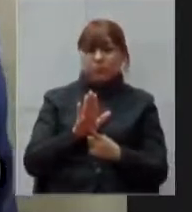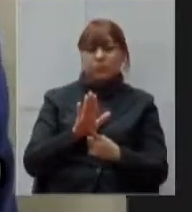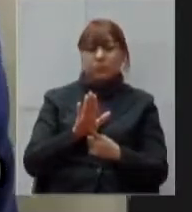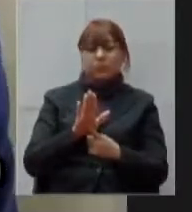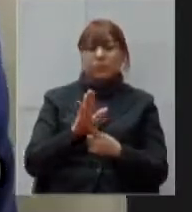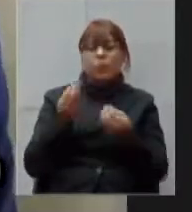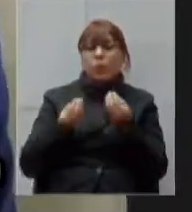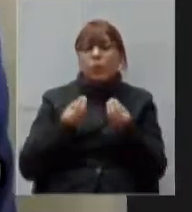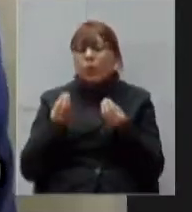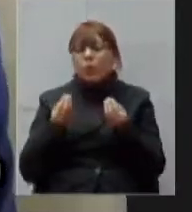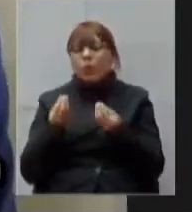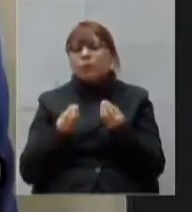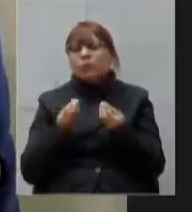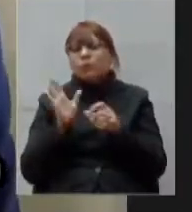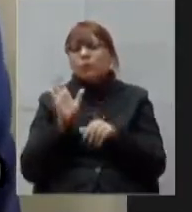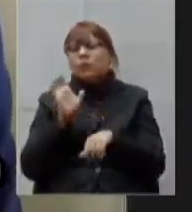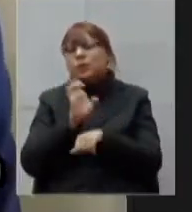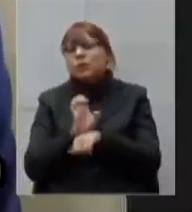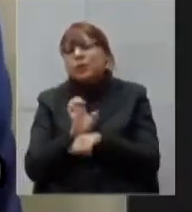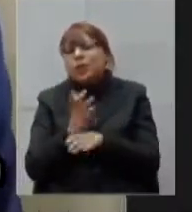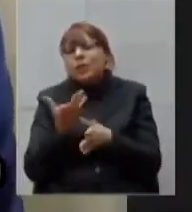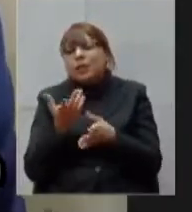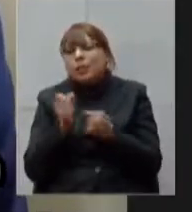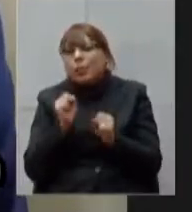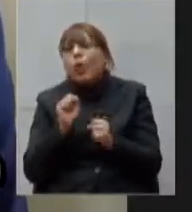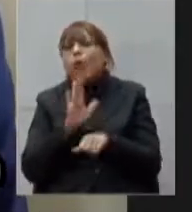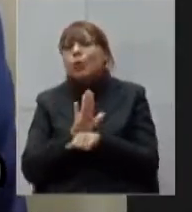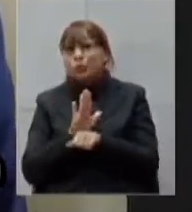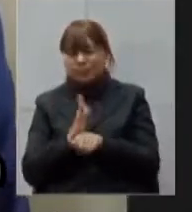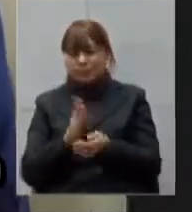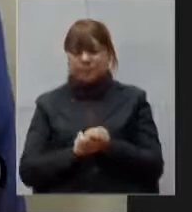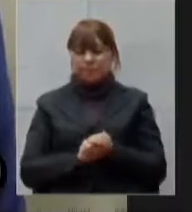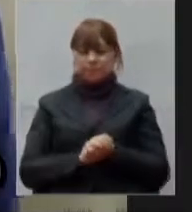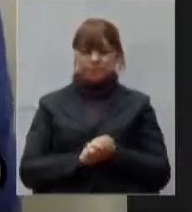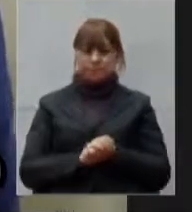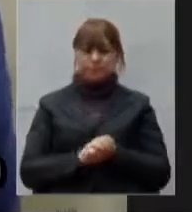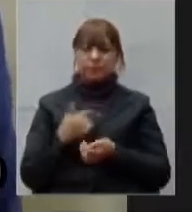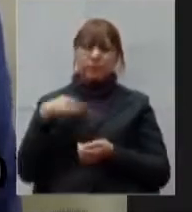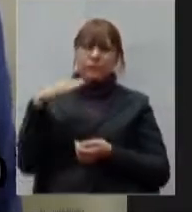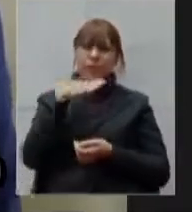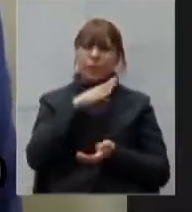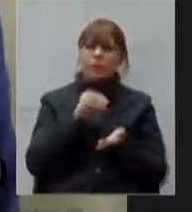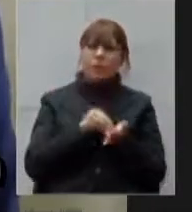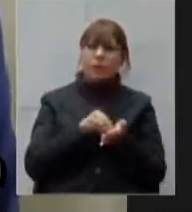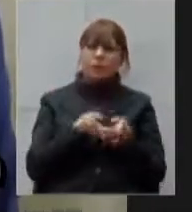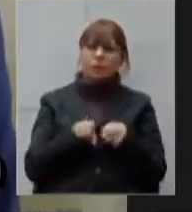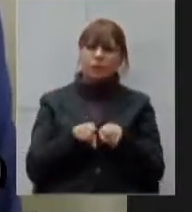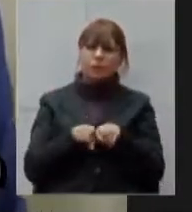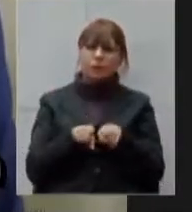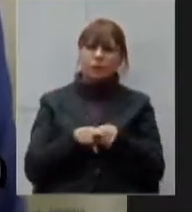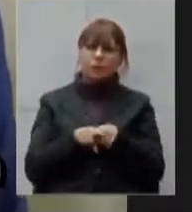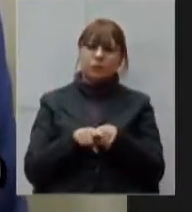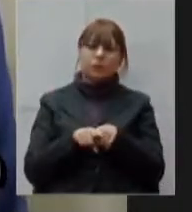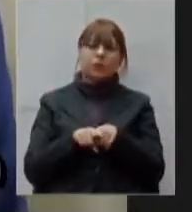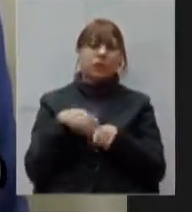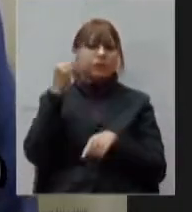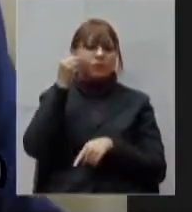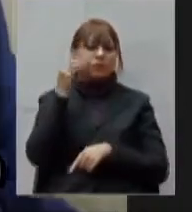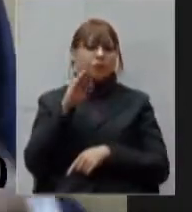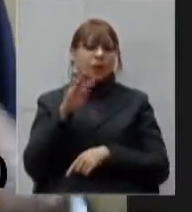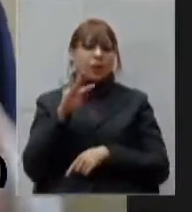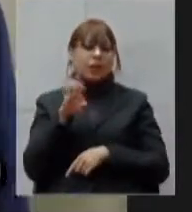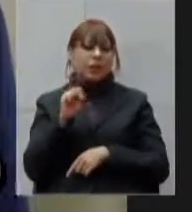que ele poderia atuar e eu vejo que faltam também muitos exames para diagnóstico